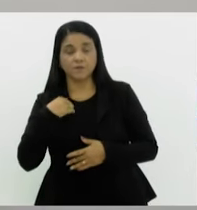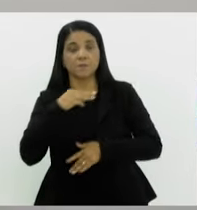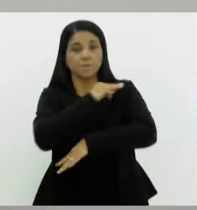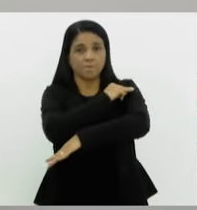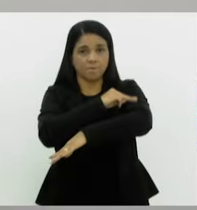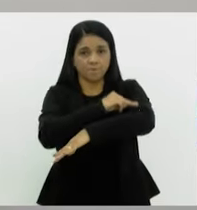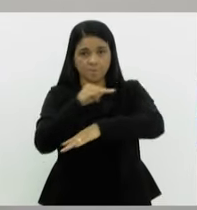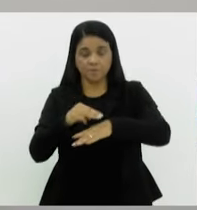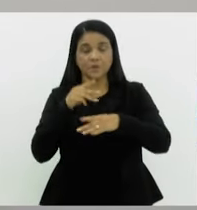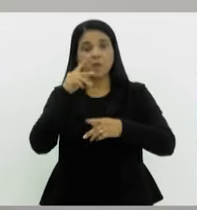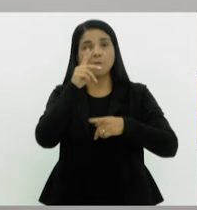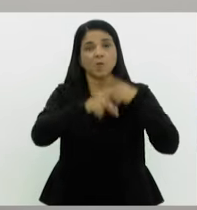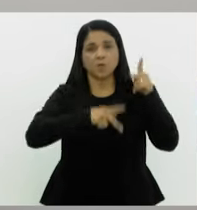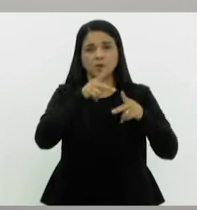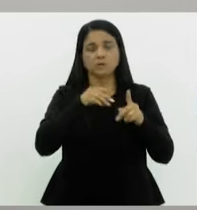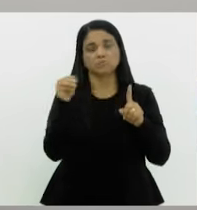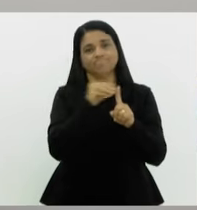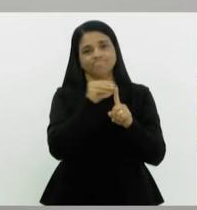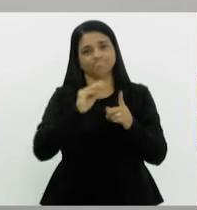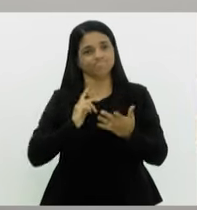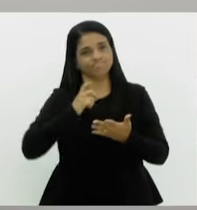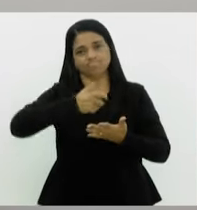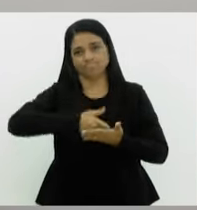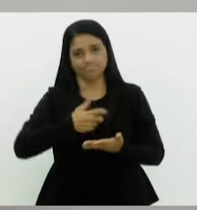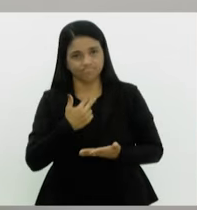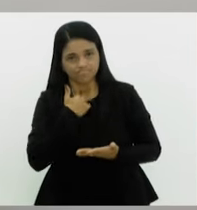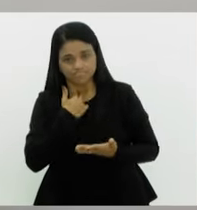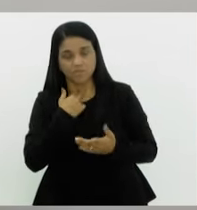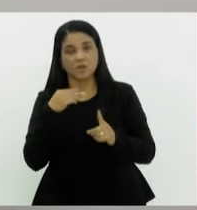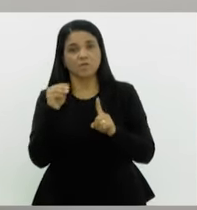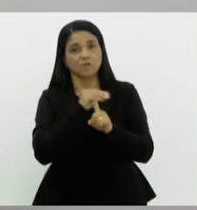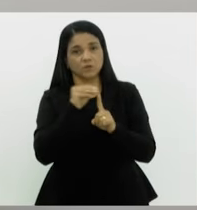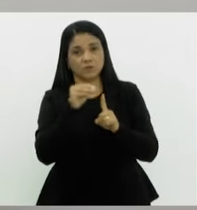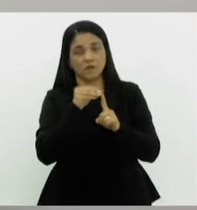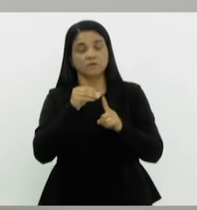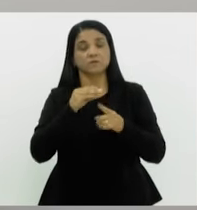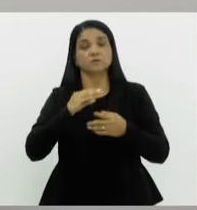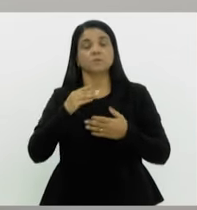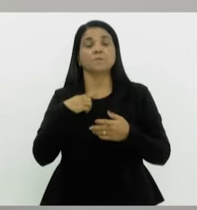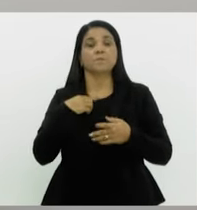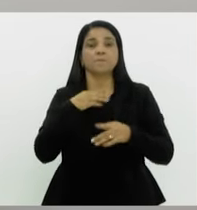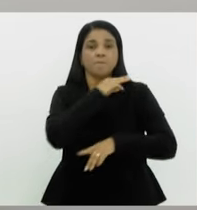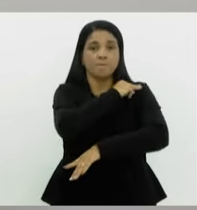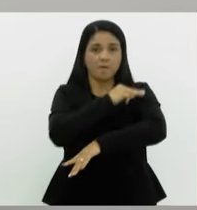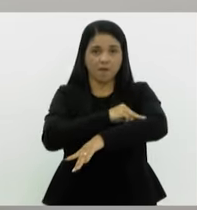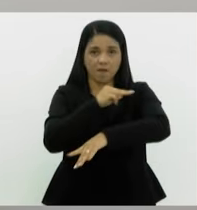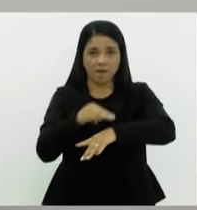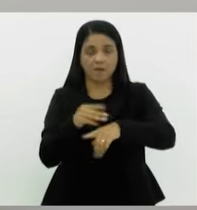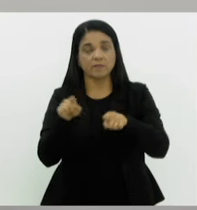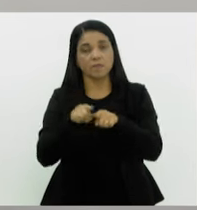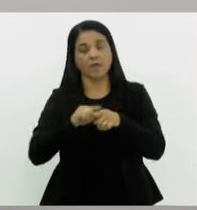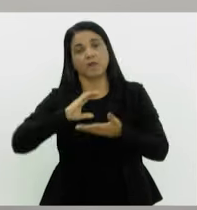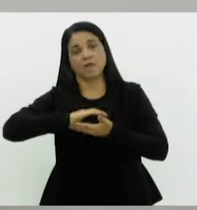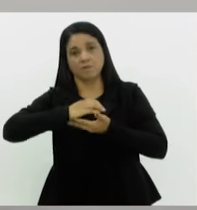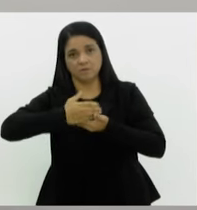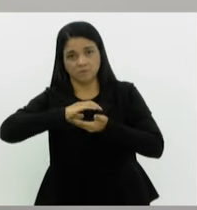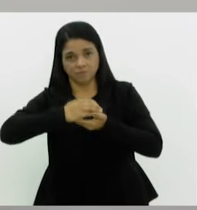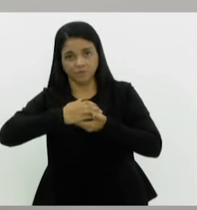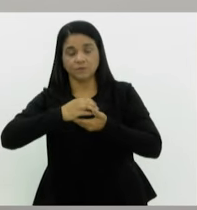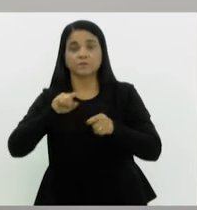hipossuficiente, economicamente, e vulnerável, de Macaé e redondezas, como por exemplo o Rio das Ustras.